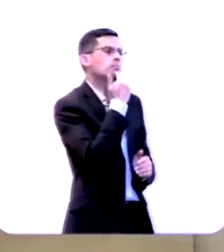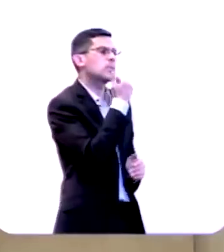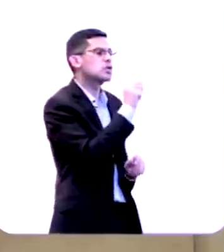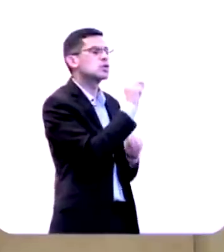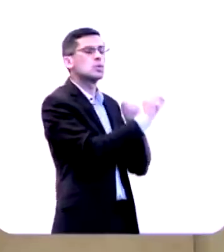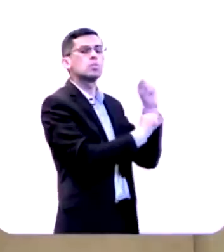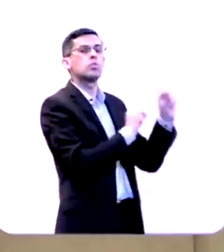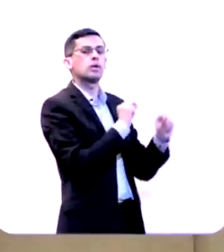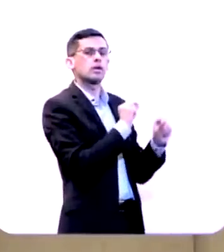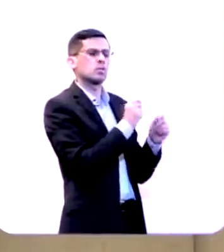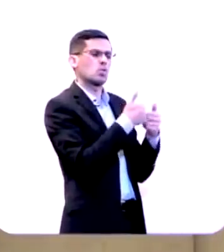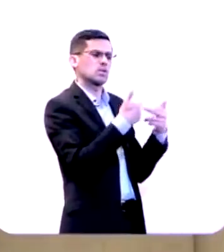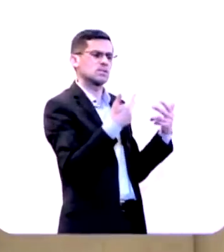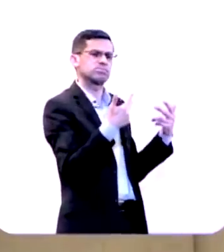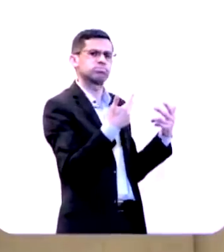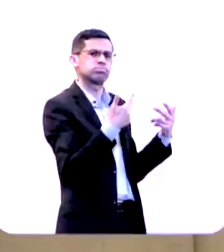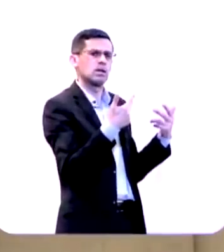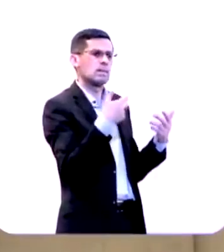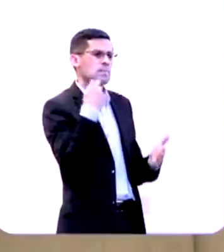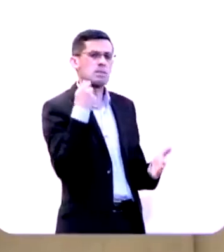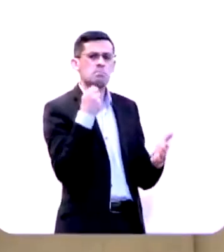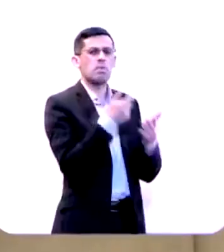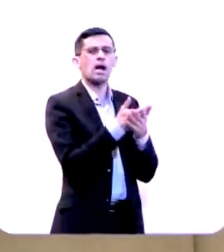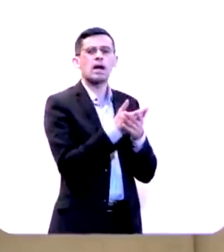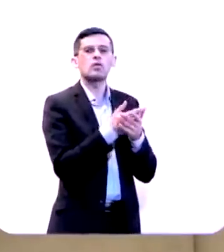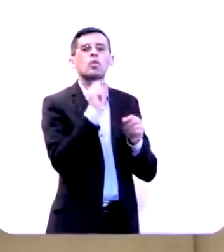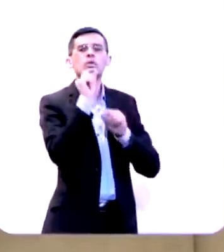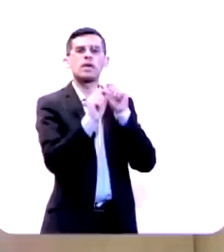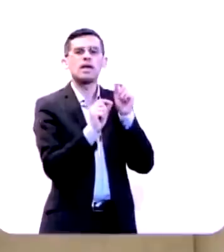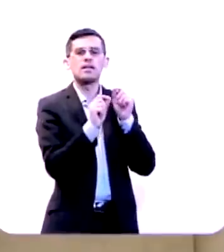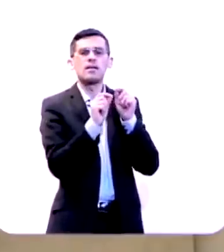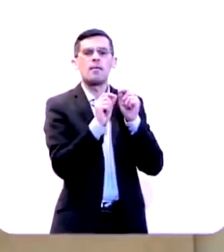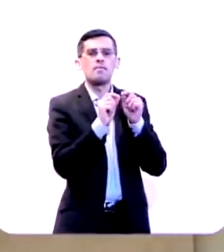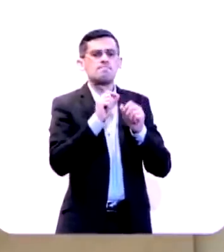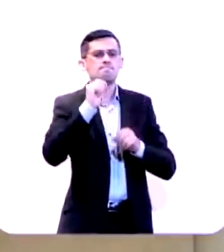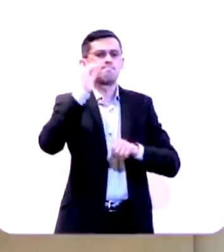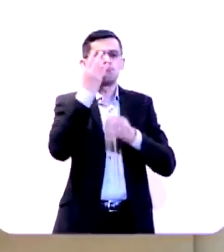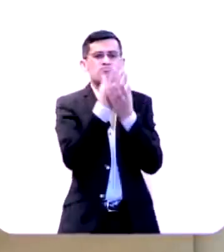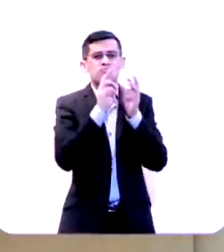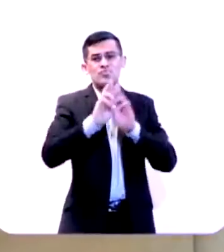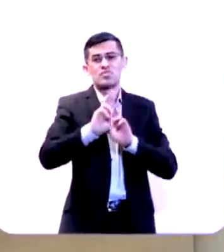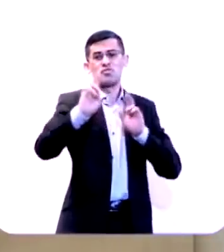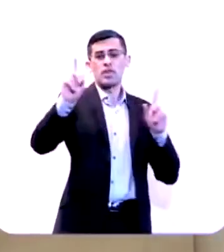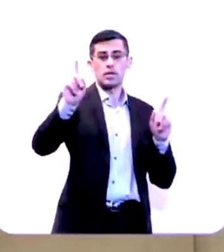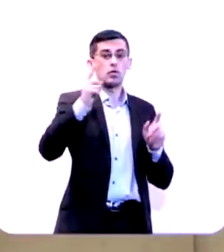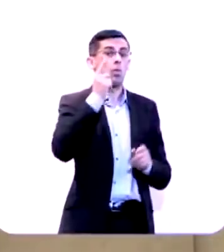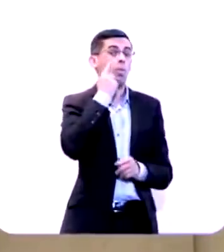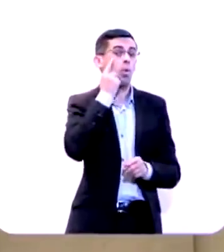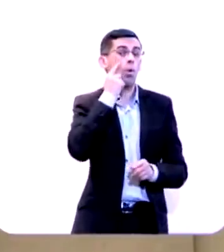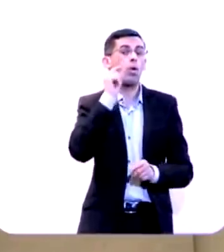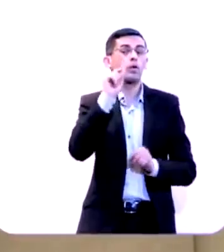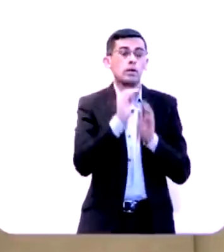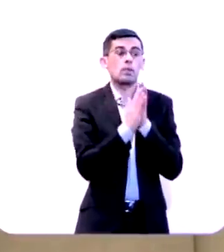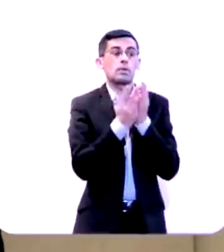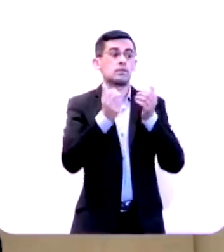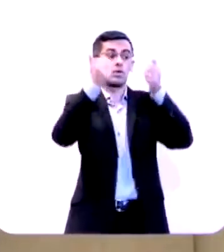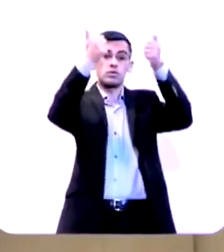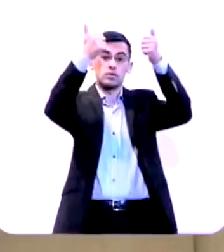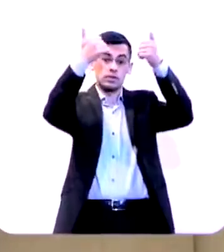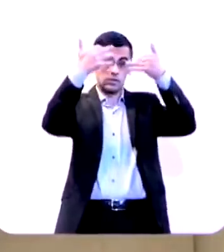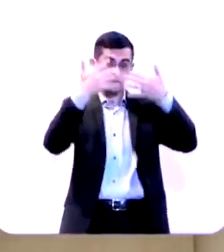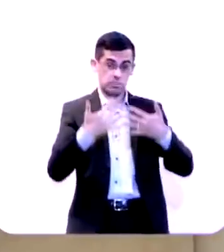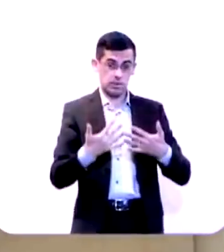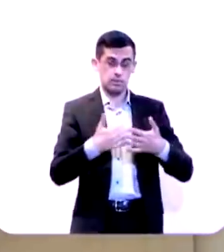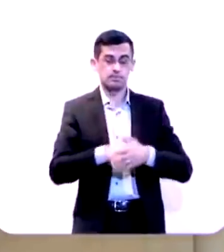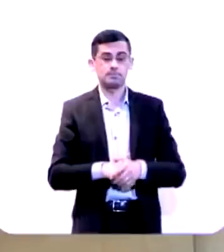extraordinário, um pagamento de um tributo fora do comum. Olha só o que a Bíblia diz a